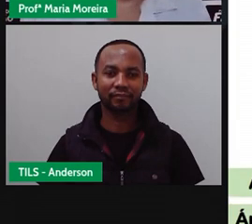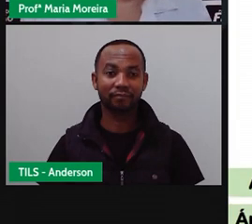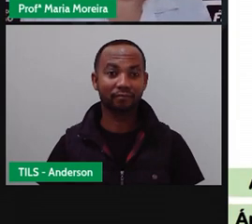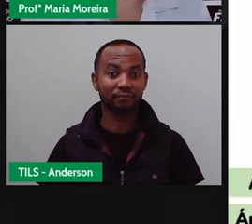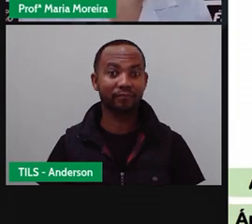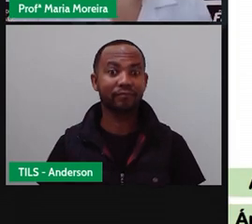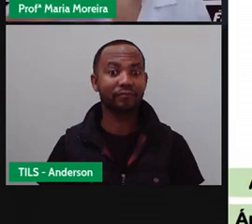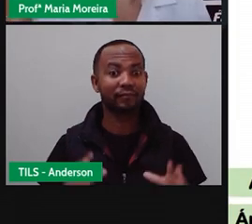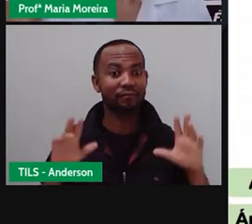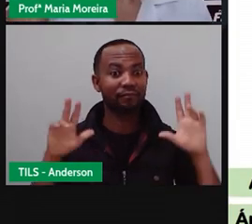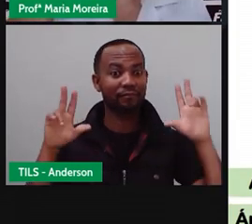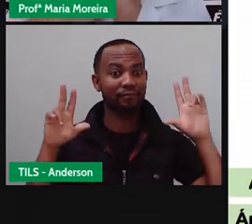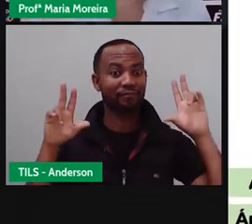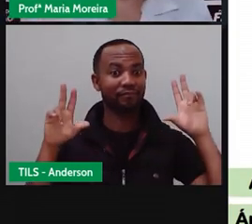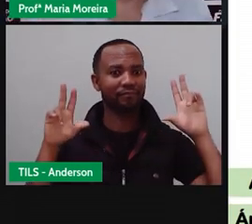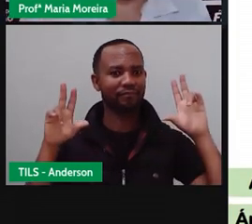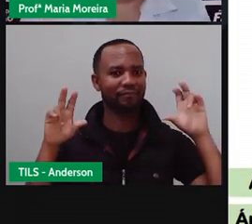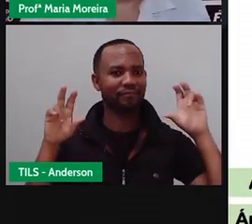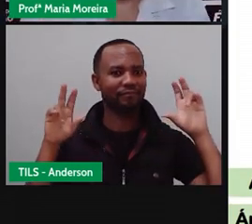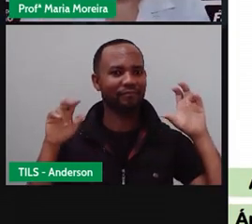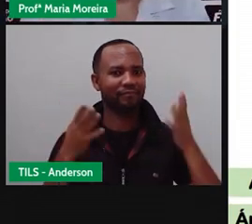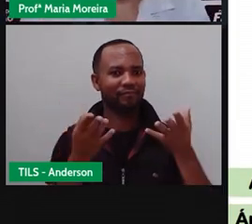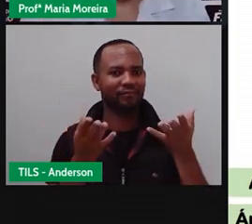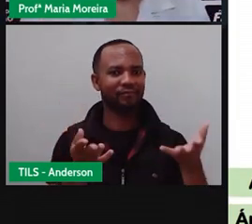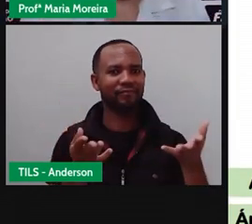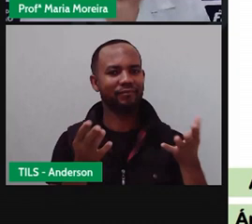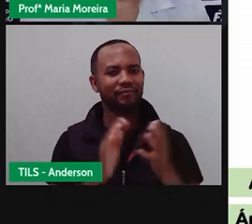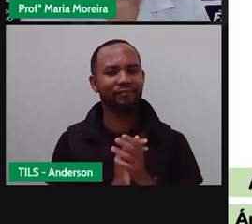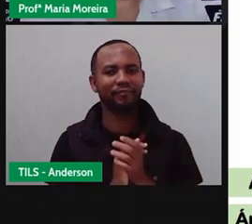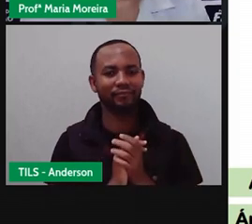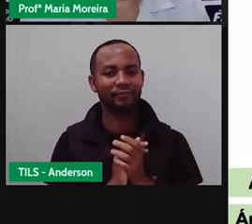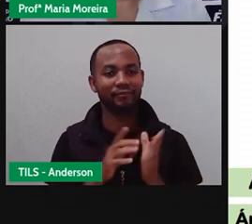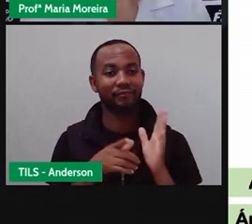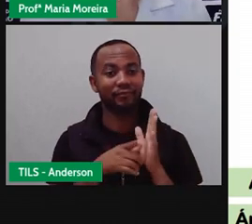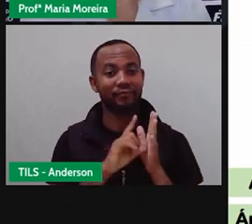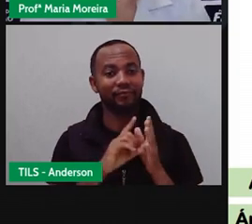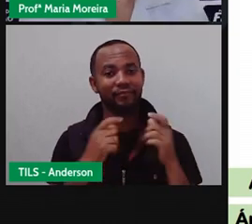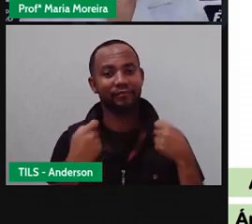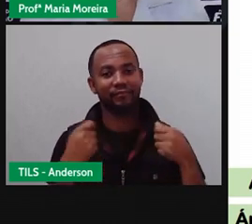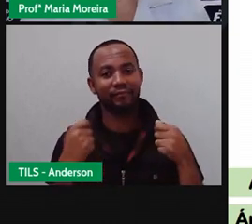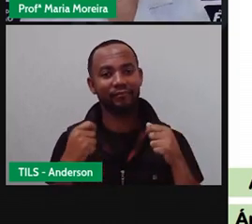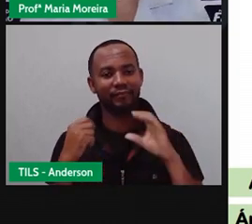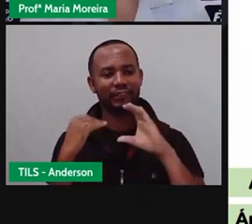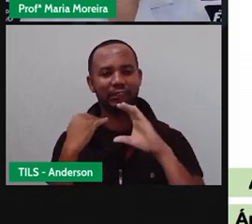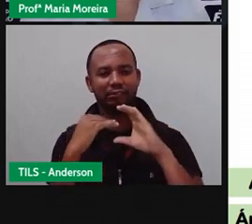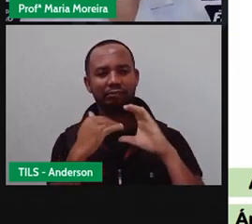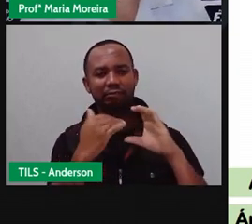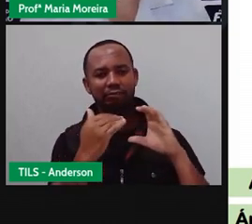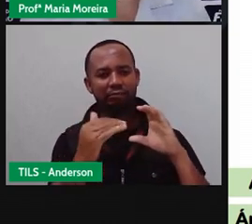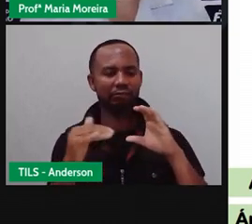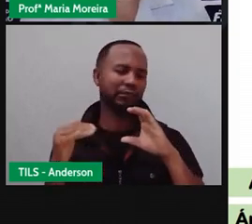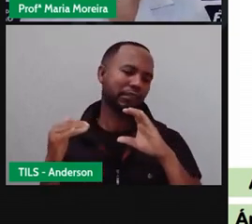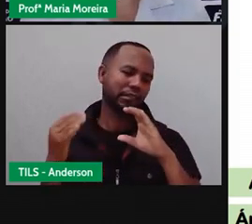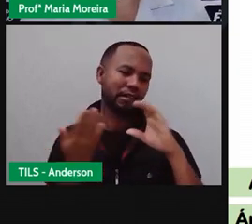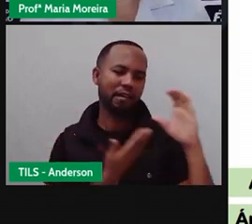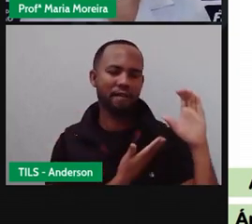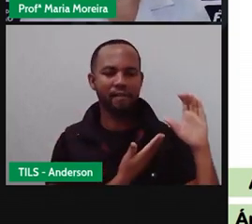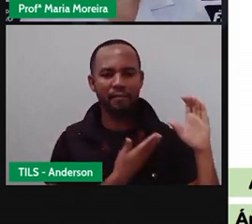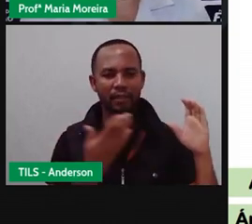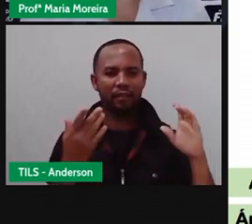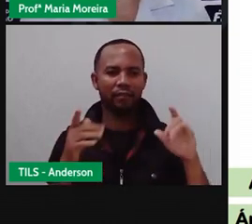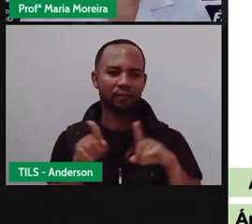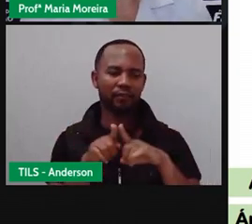não vamos esquecer do quê? Dá aquele like pra gente, dá aquela moralzinha, se inscreve aí no canal da Seduc,